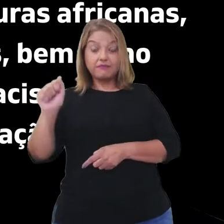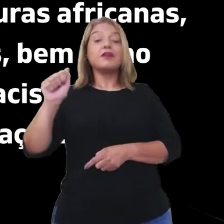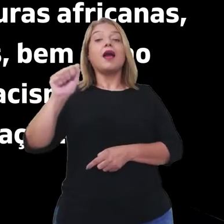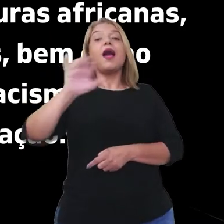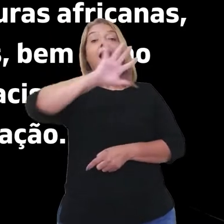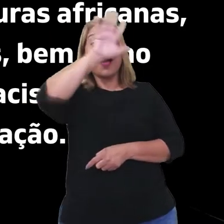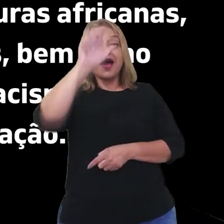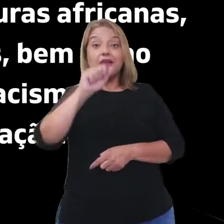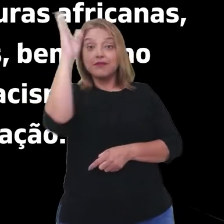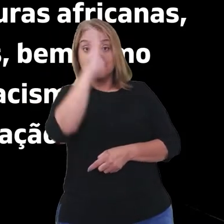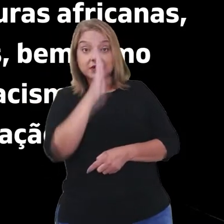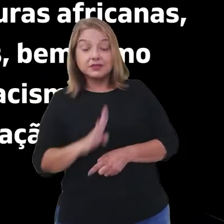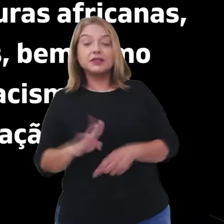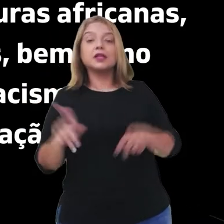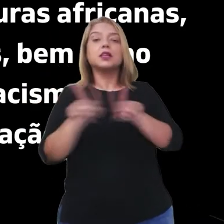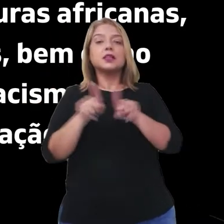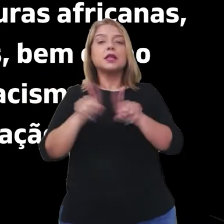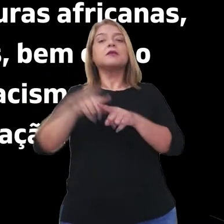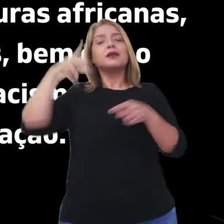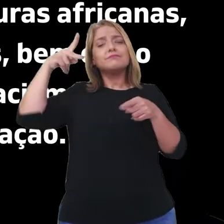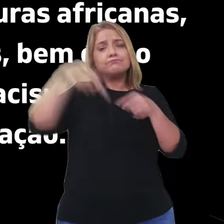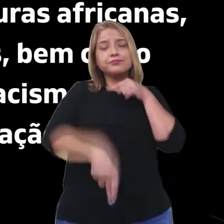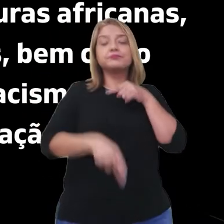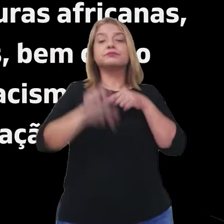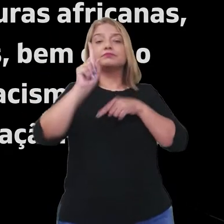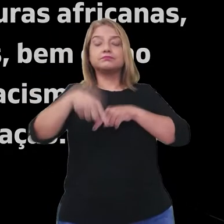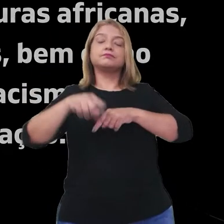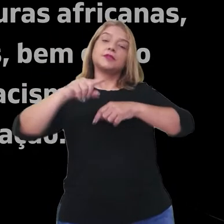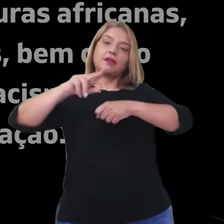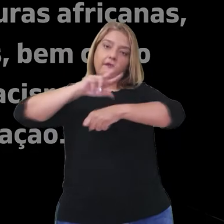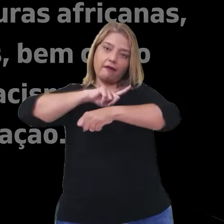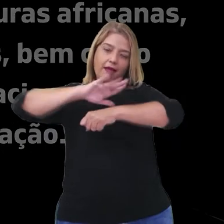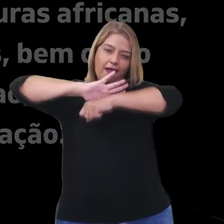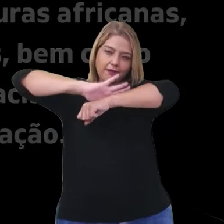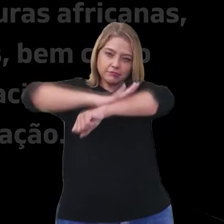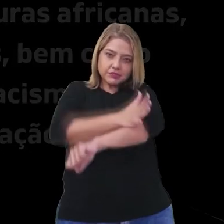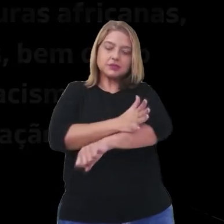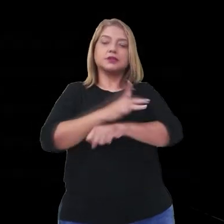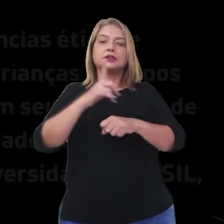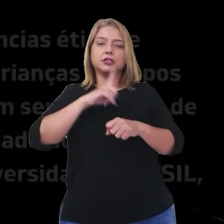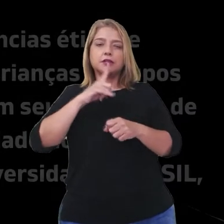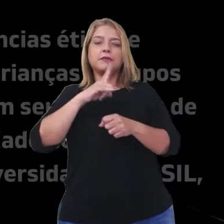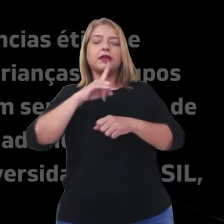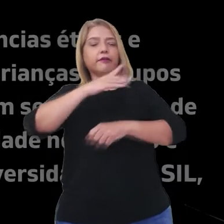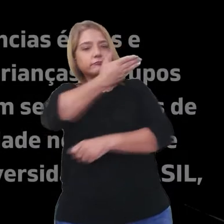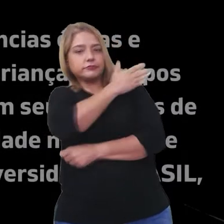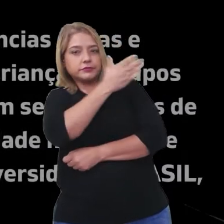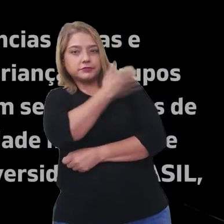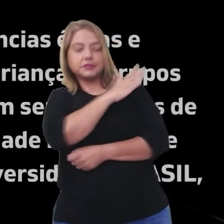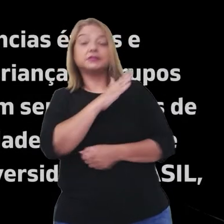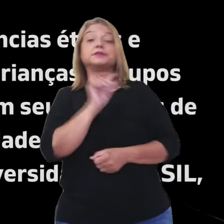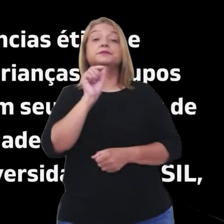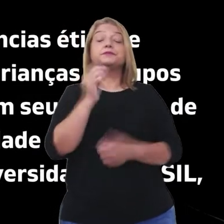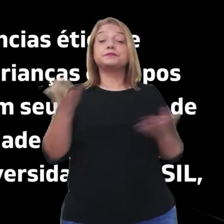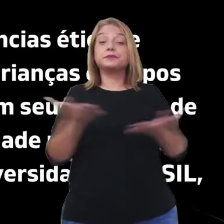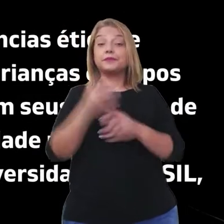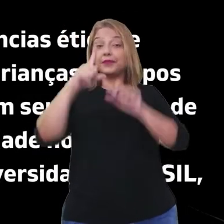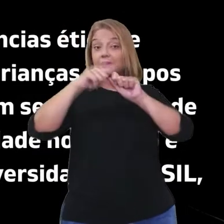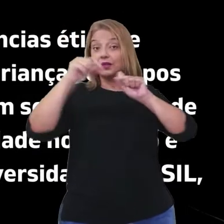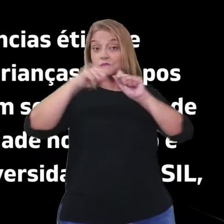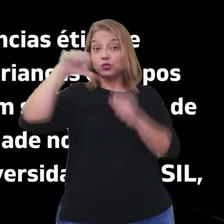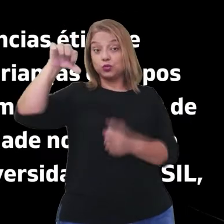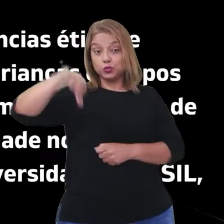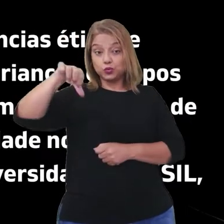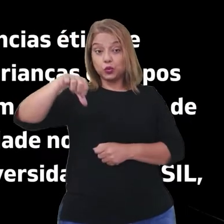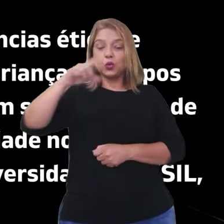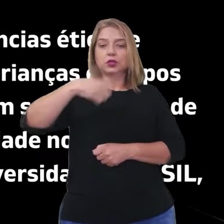afro-brasileiras, bem como o combate ao racismo e à discriminação. Artigo 9º As